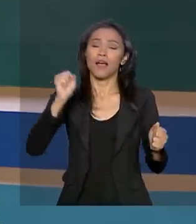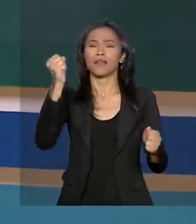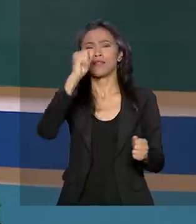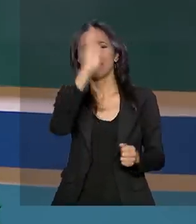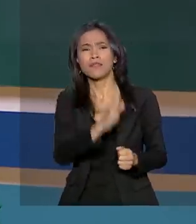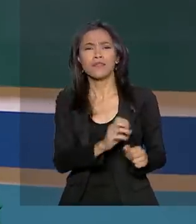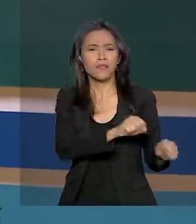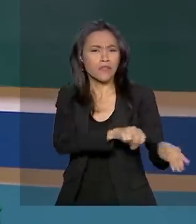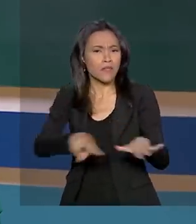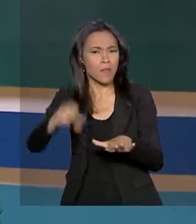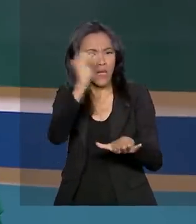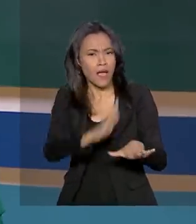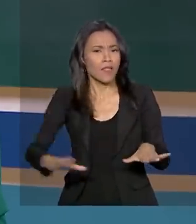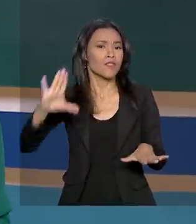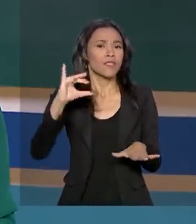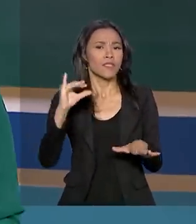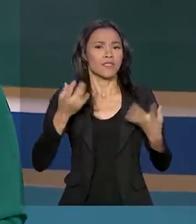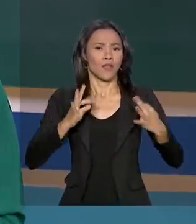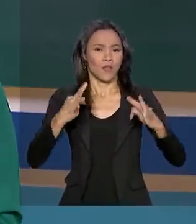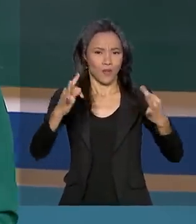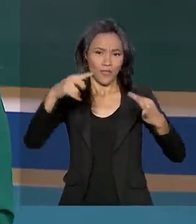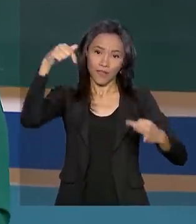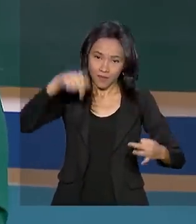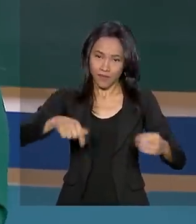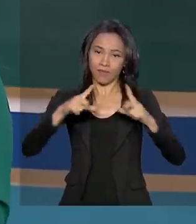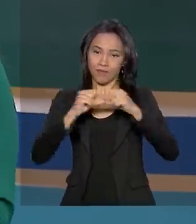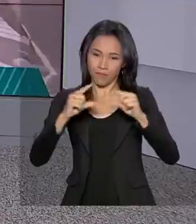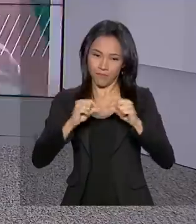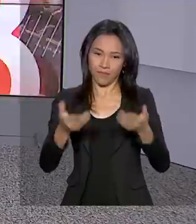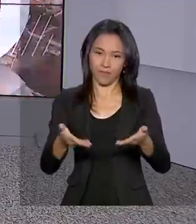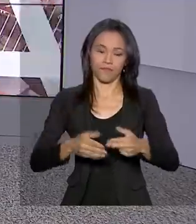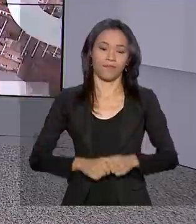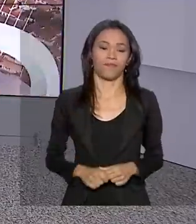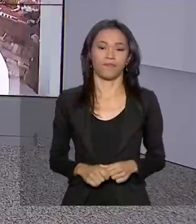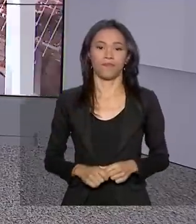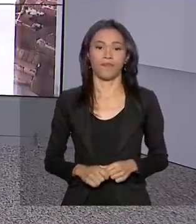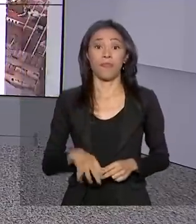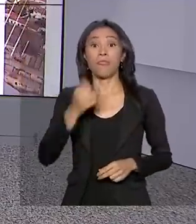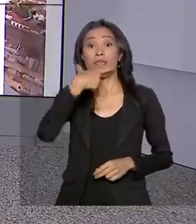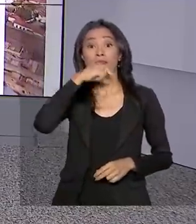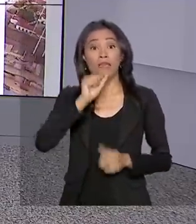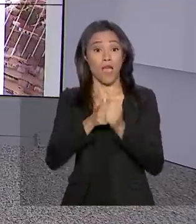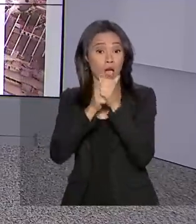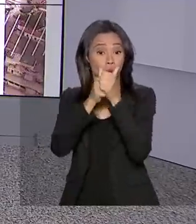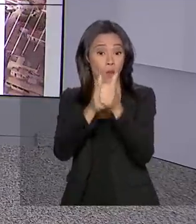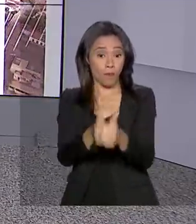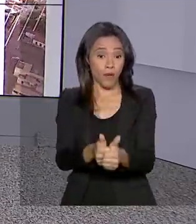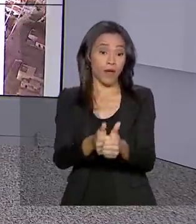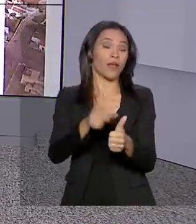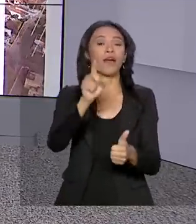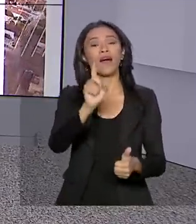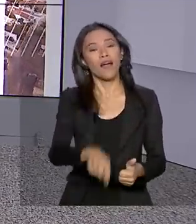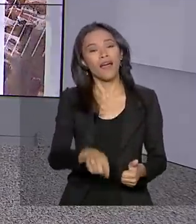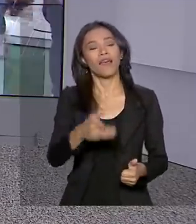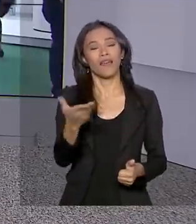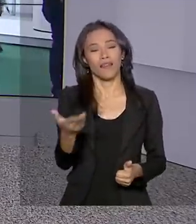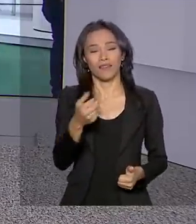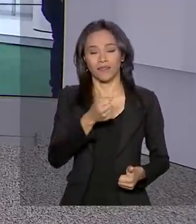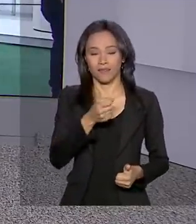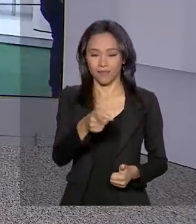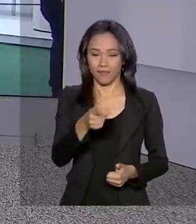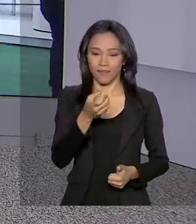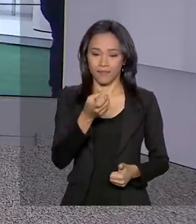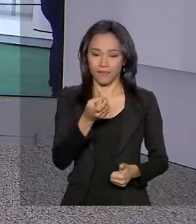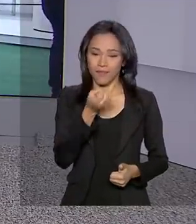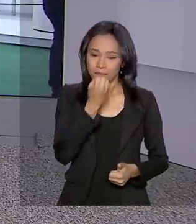Tecnologia realizada em Brasília. Quem acompanha tudo por lá é a repórter Luciana Colares de Holanda.